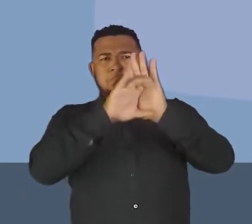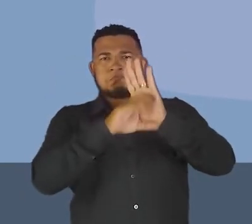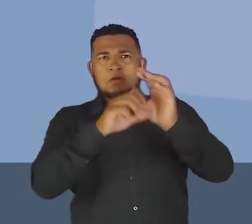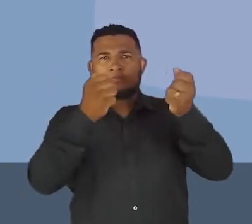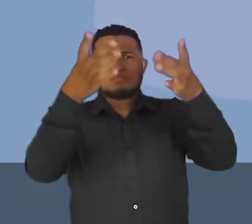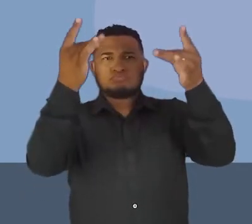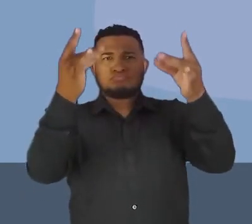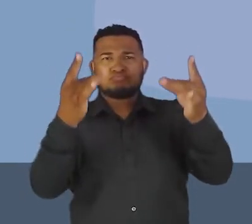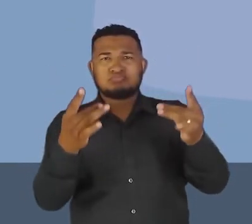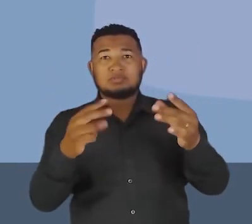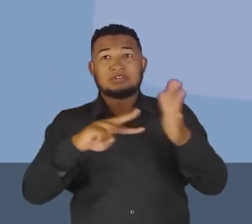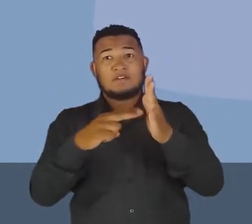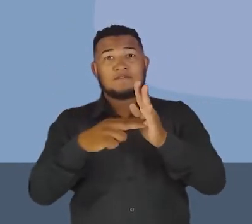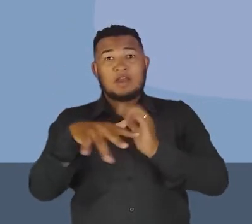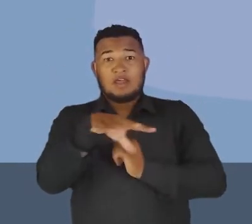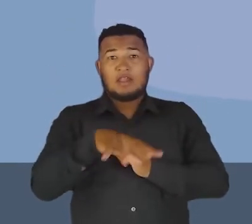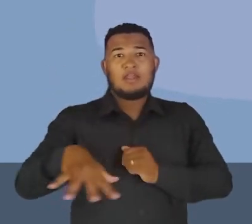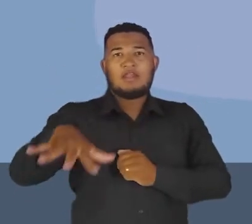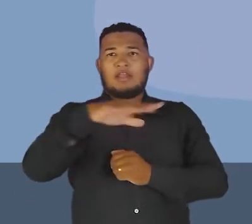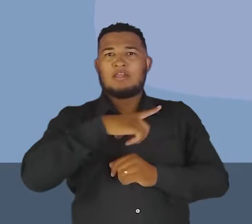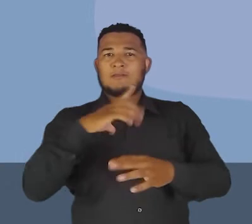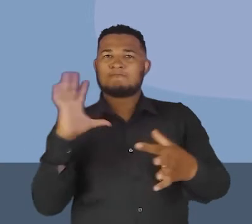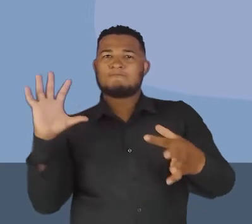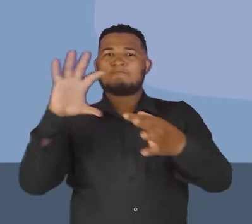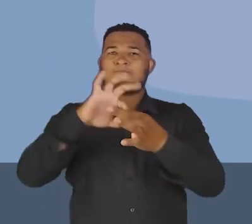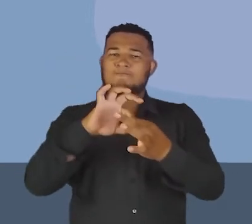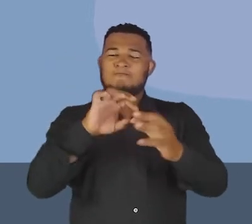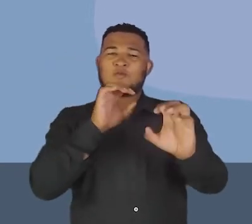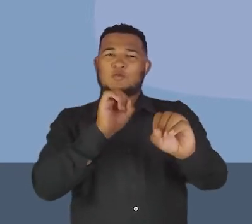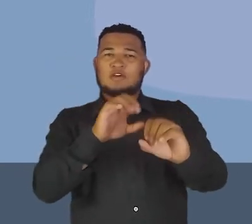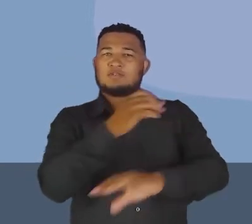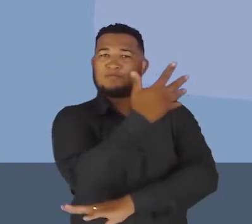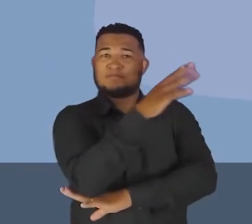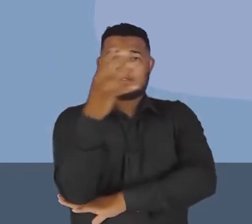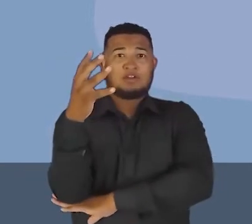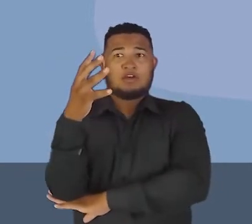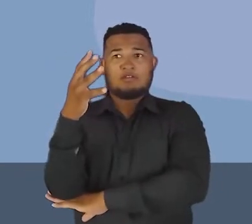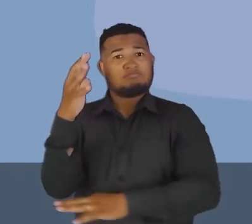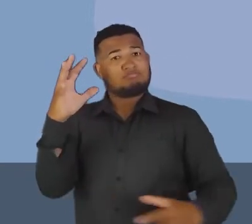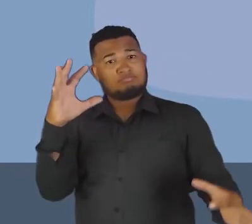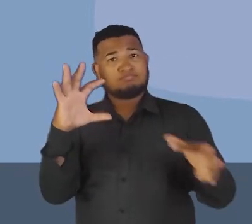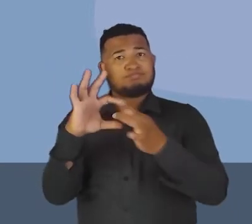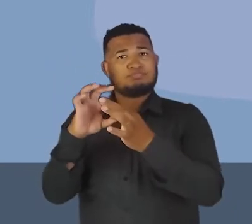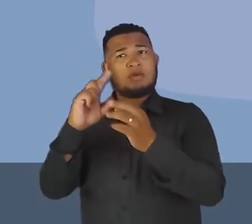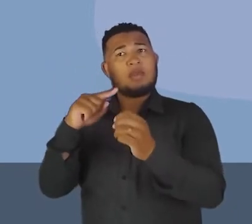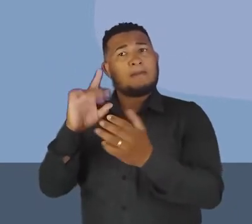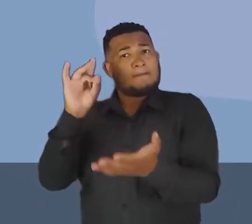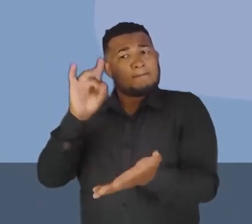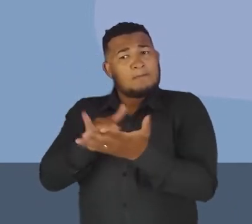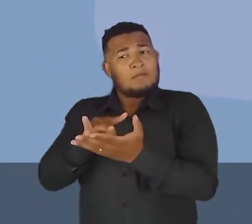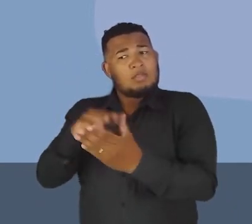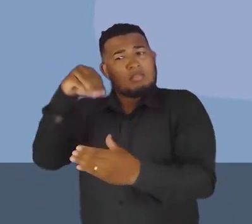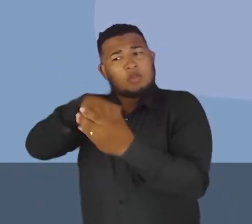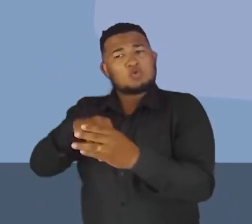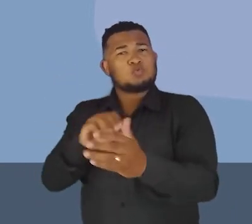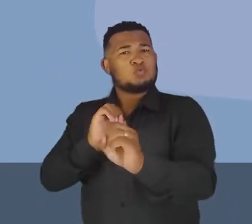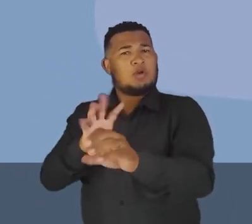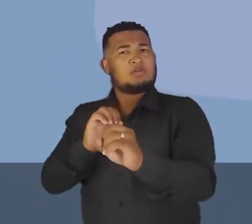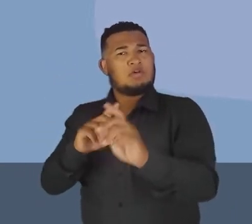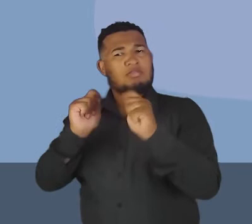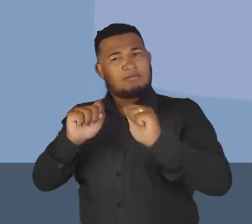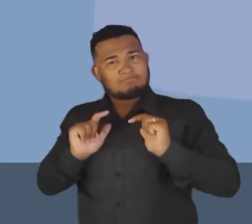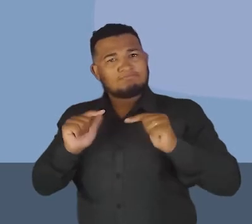o meio ambiente está incluído na ideia da educação ambiental, que educação ambiental, então, é uma dimensão da educação, é uma atividade